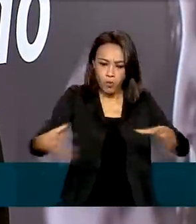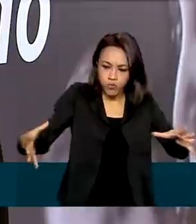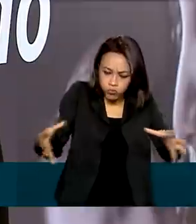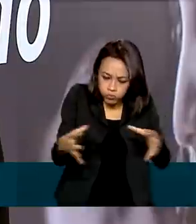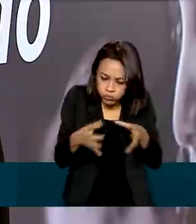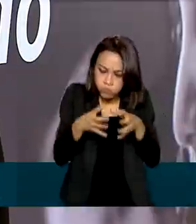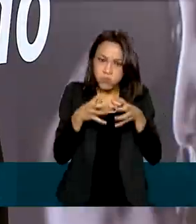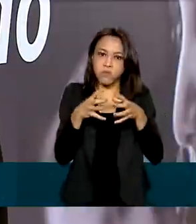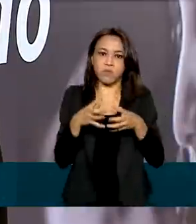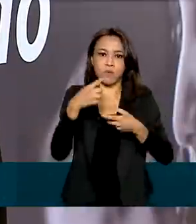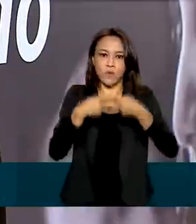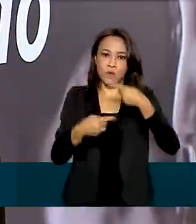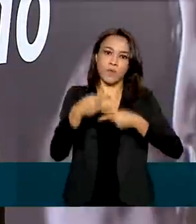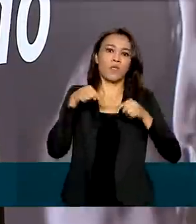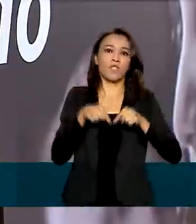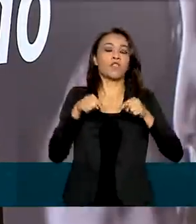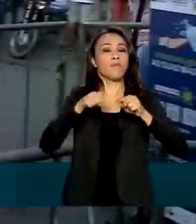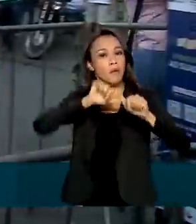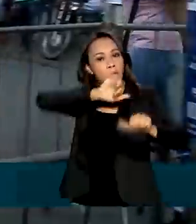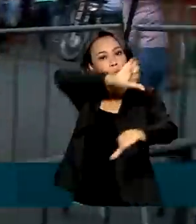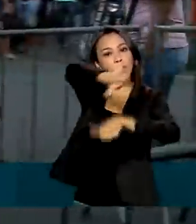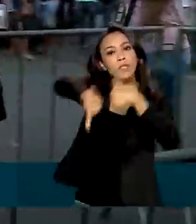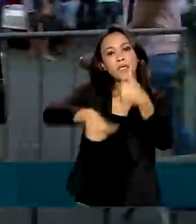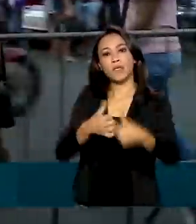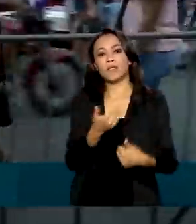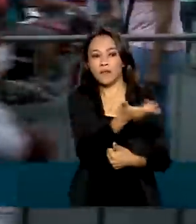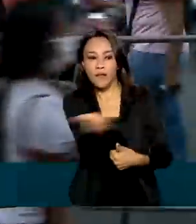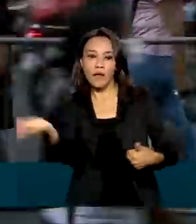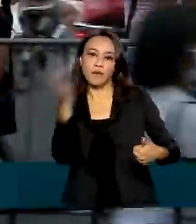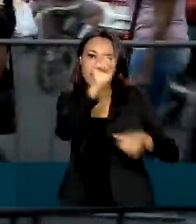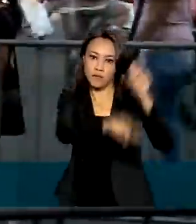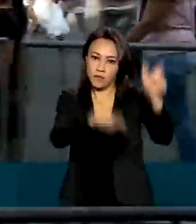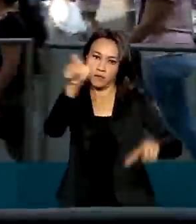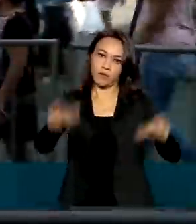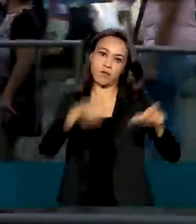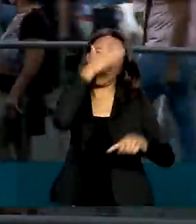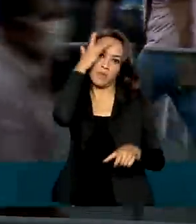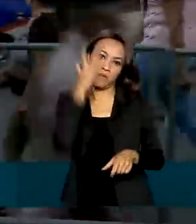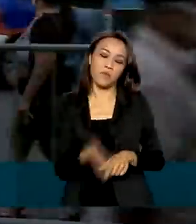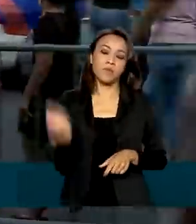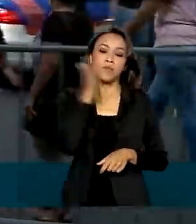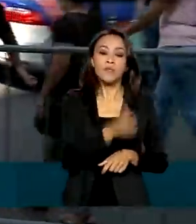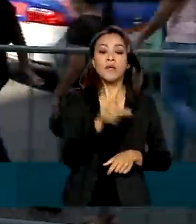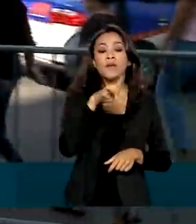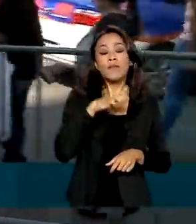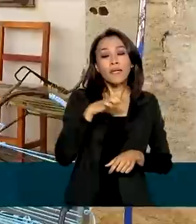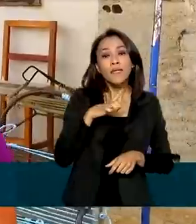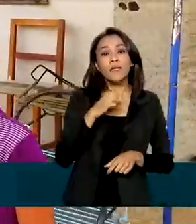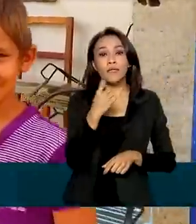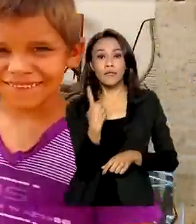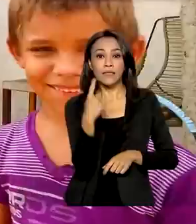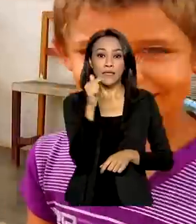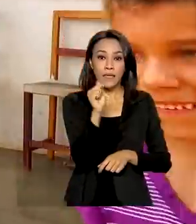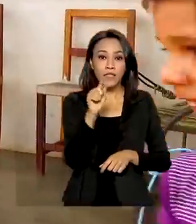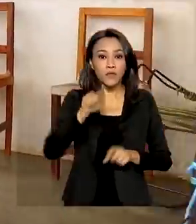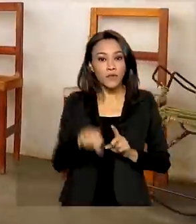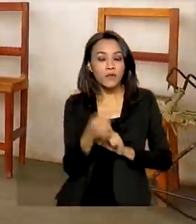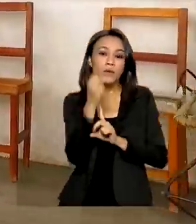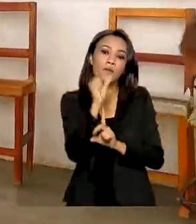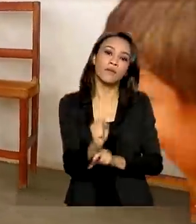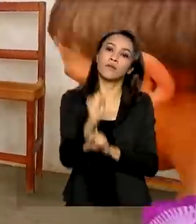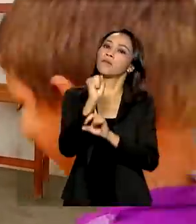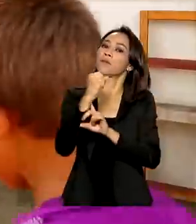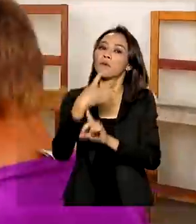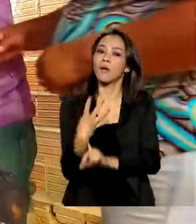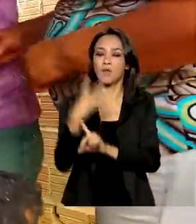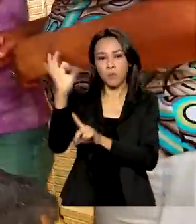consigamos a transformação social dessas pessoas. O Auxílio Brasil terá um aumento médio nos benefícios de 17,84